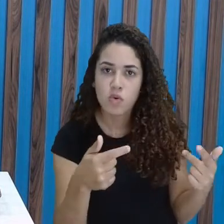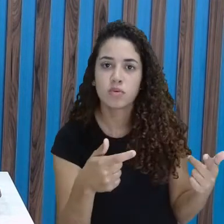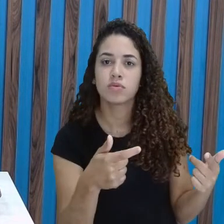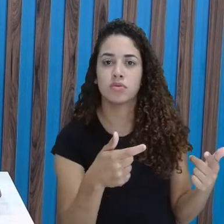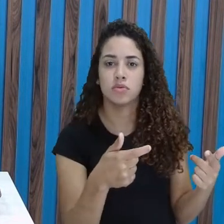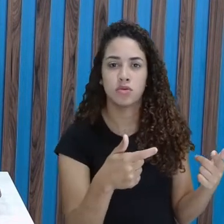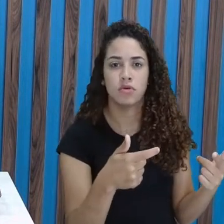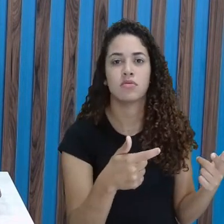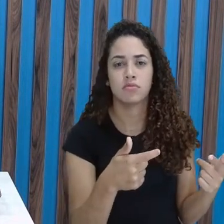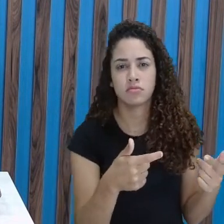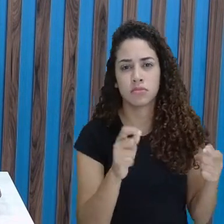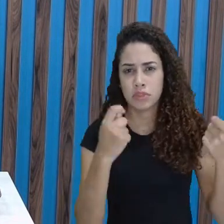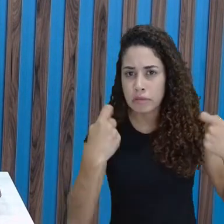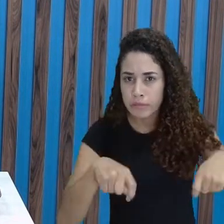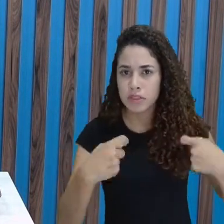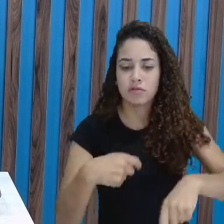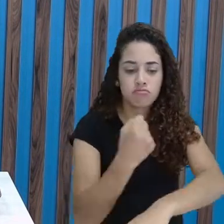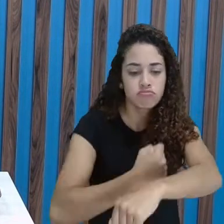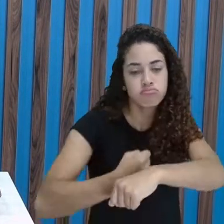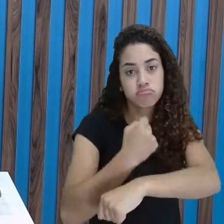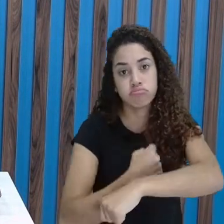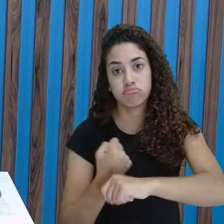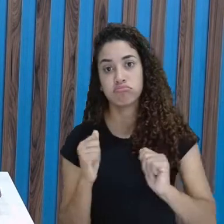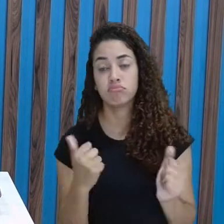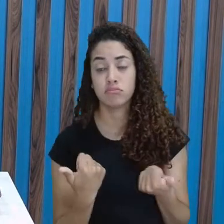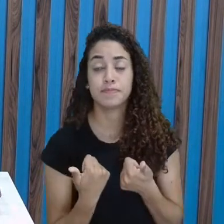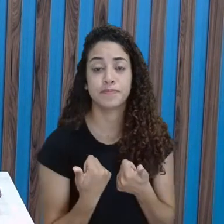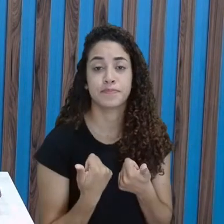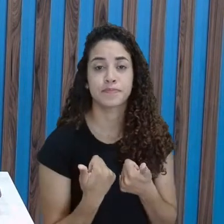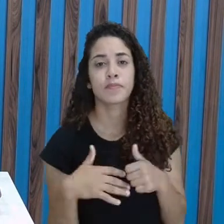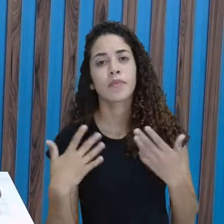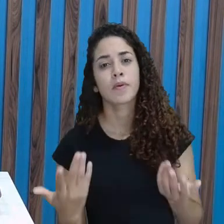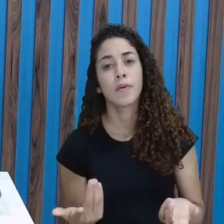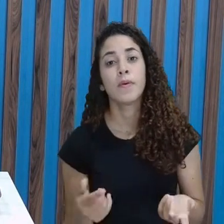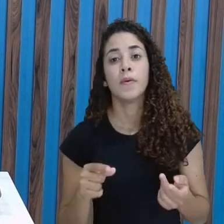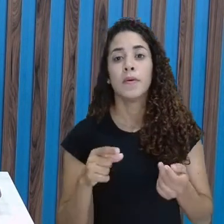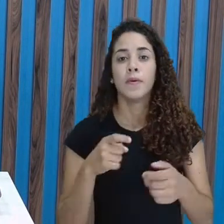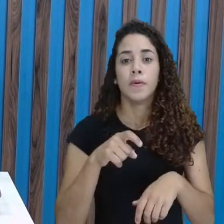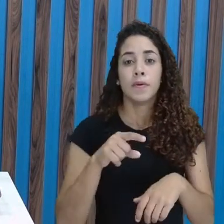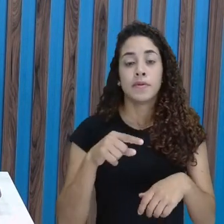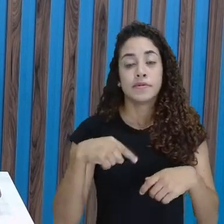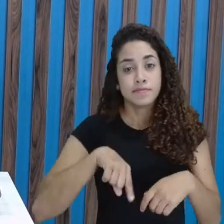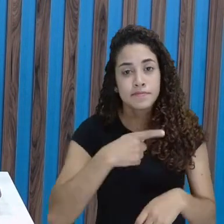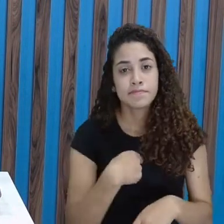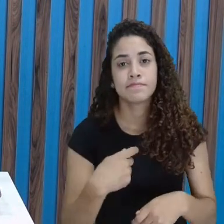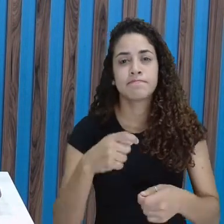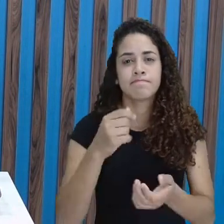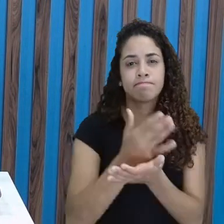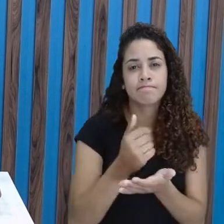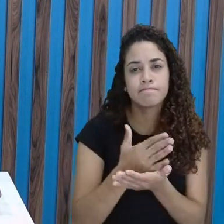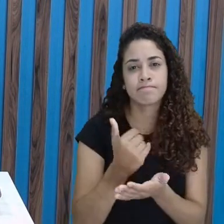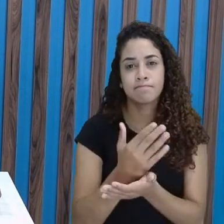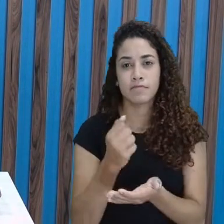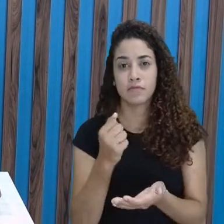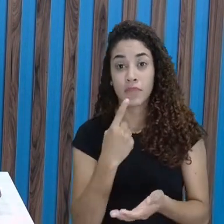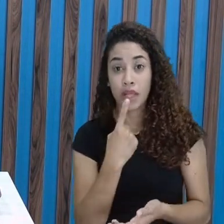os itens necessários para aquela receita, tá? Então, para fazermos um bolo de cenoura, é preciso